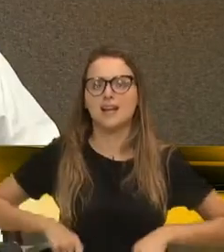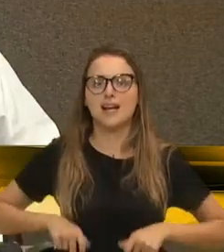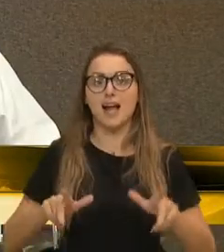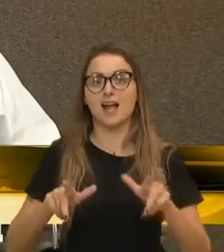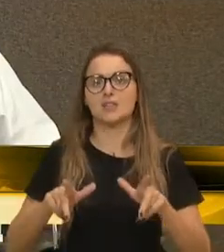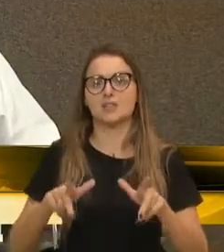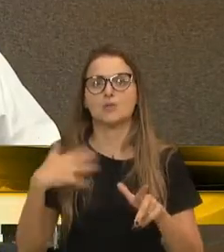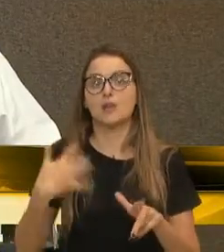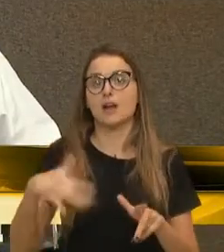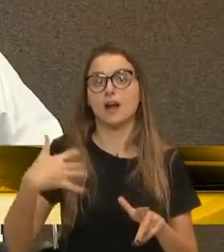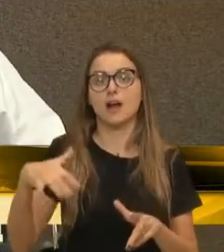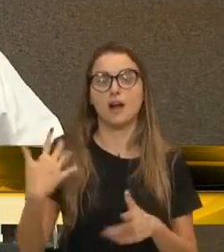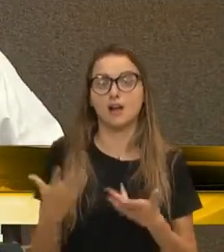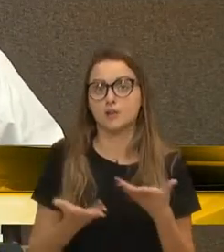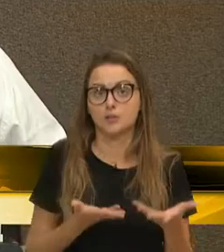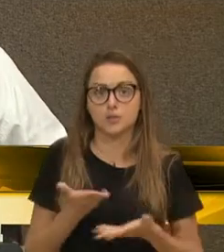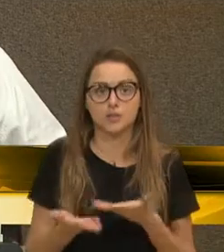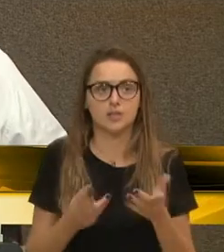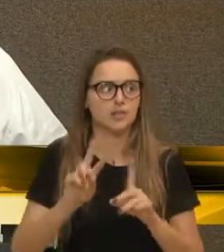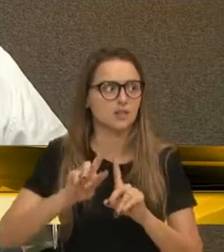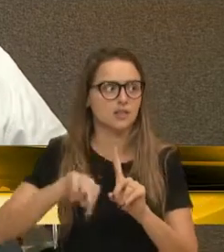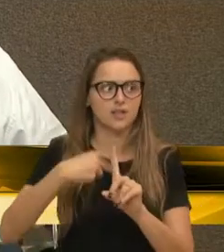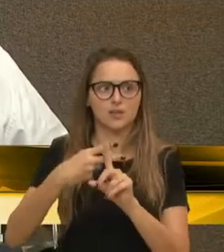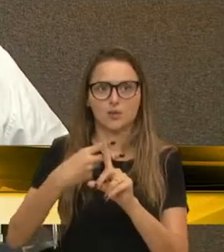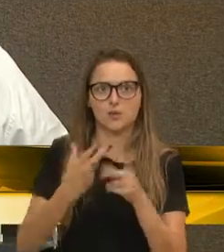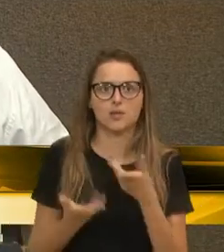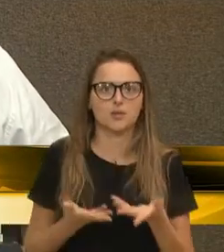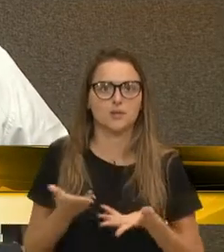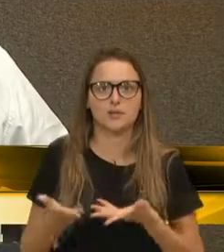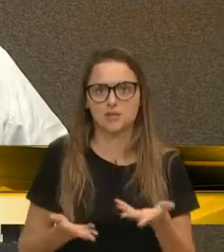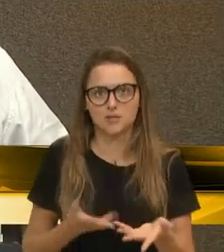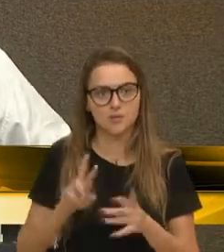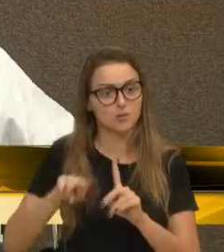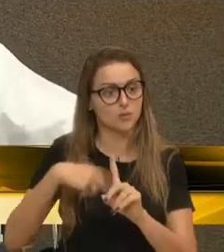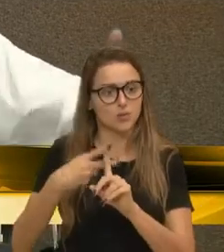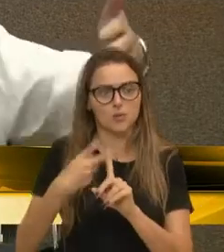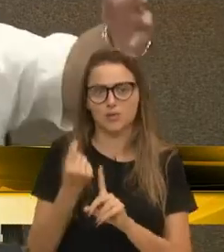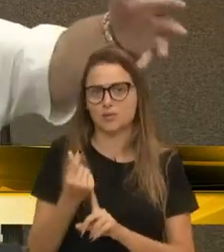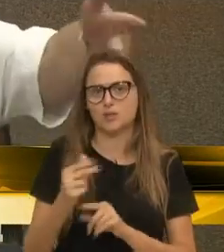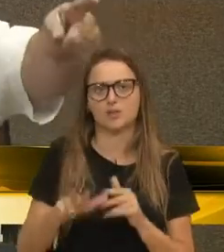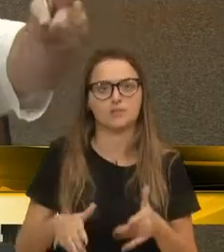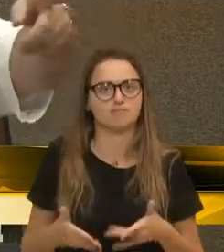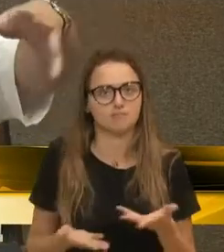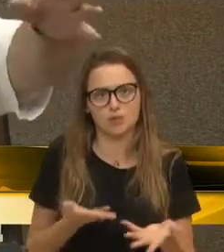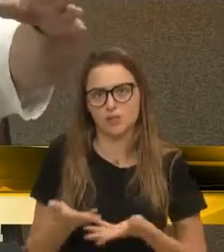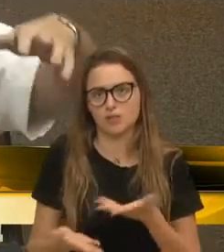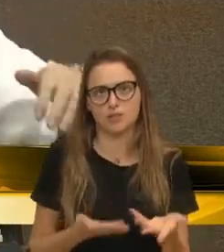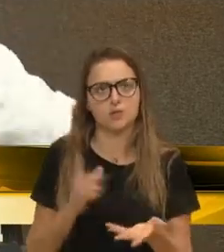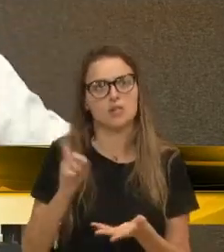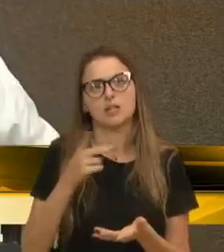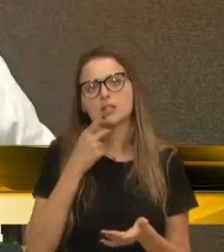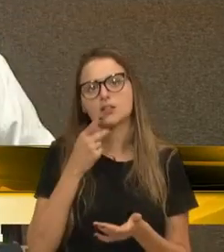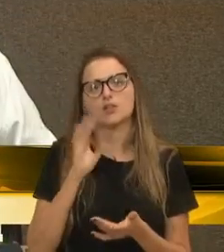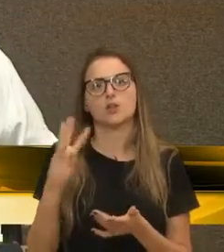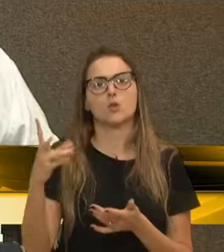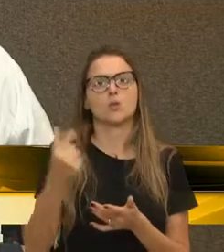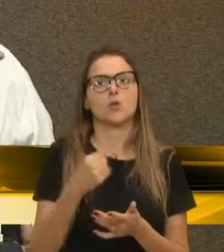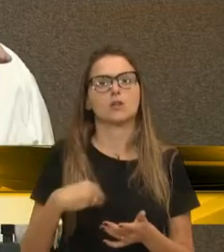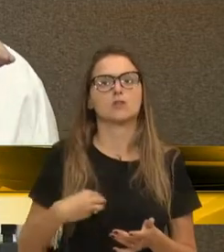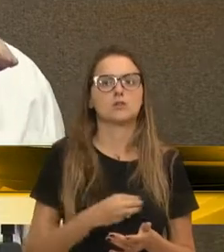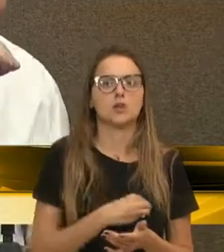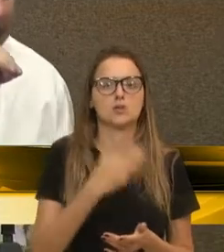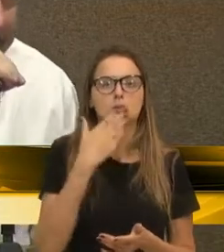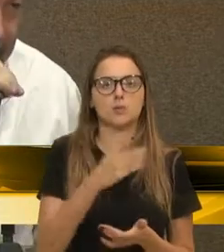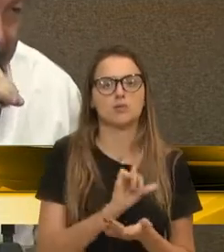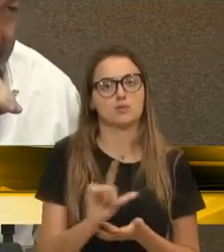atendimento. Você está dobrando o custo do atendimento. E aí não falaram quantos médicos se demitiram,